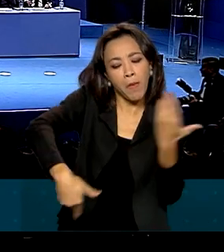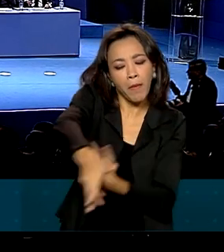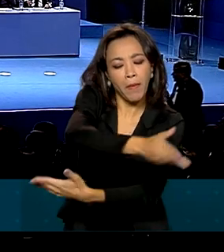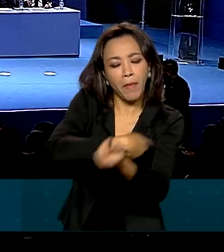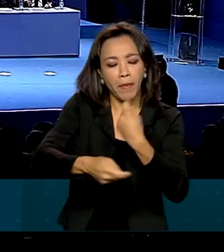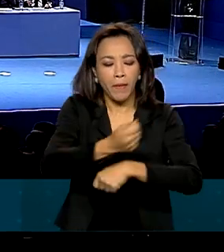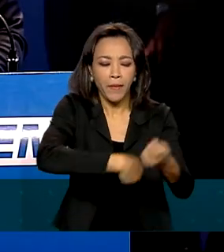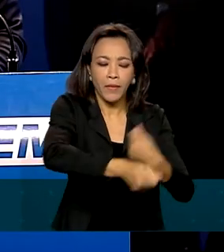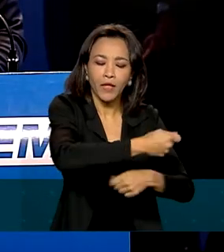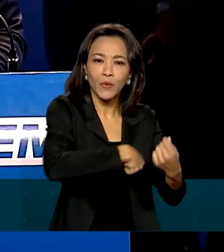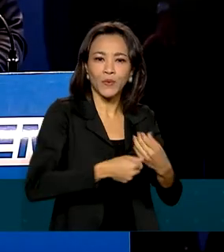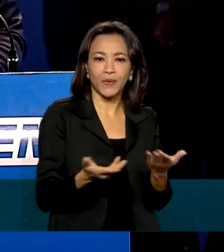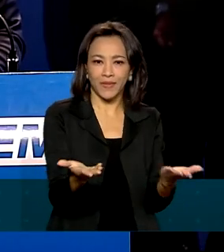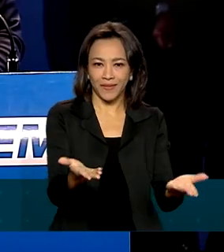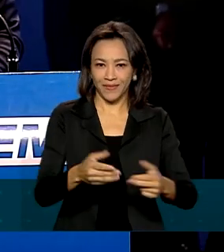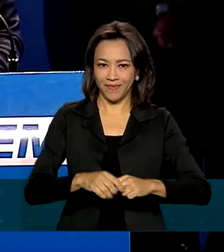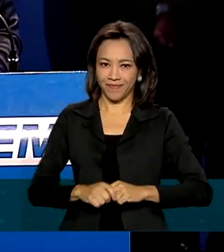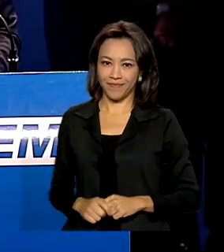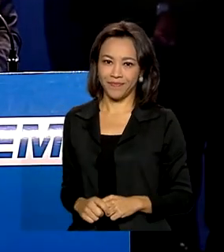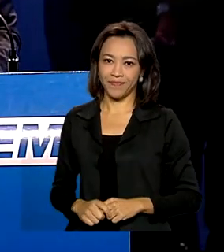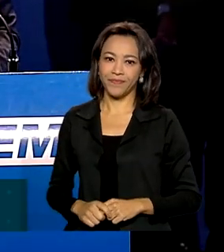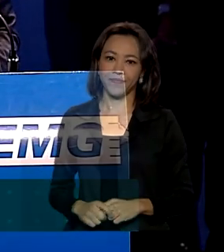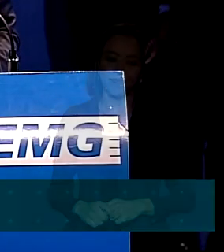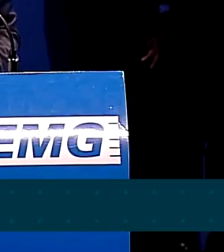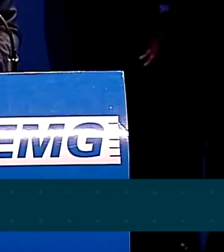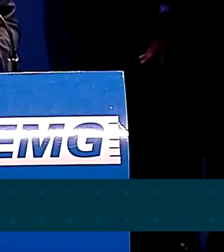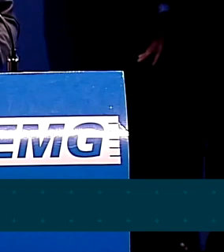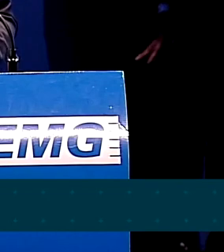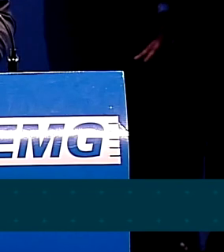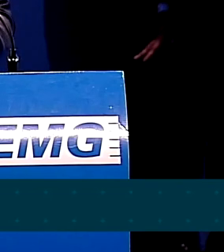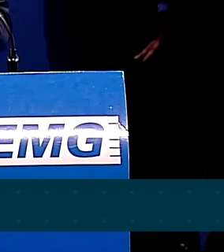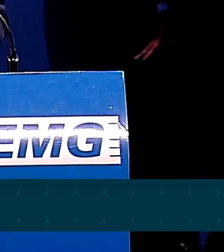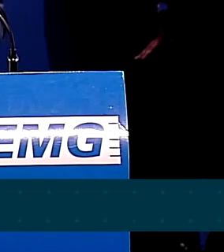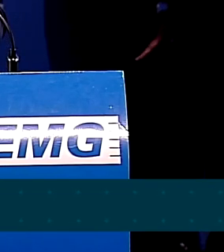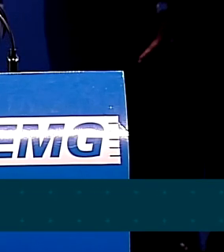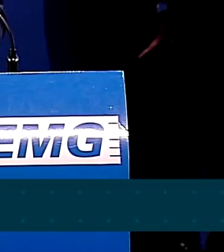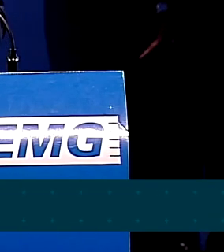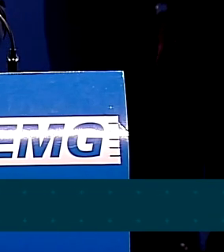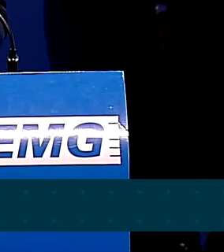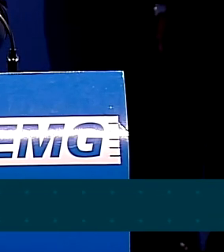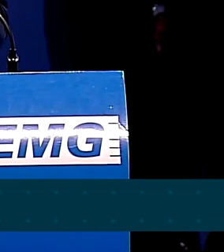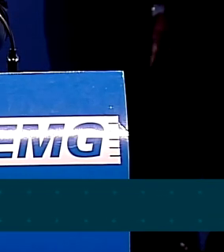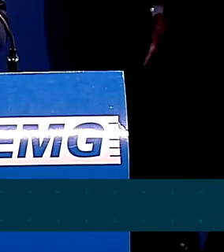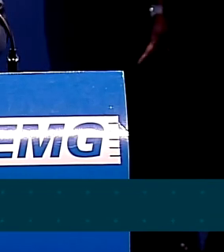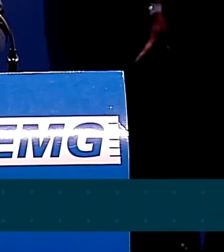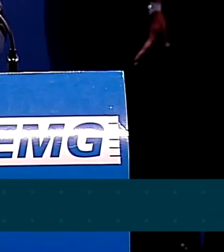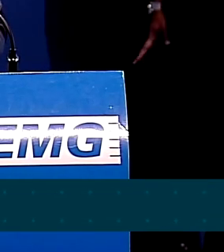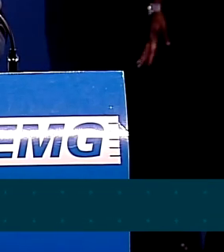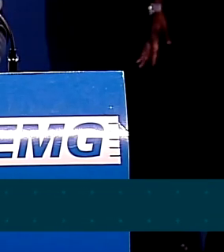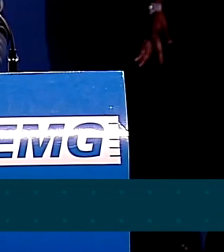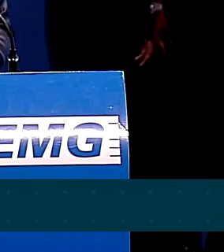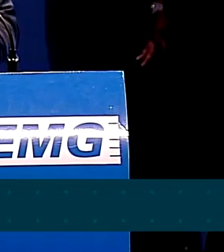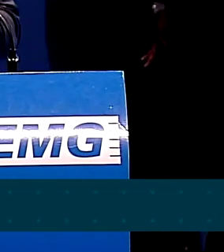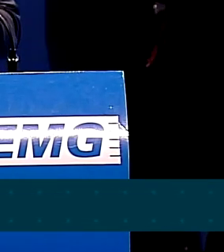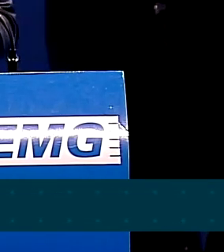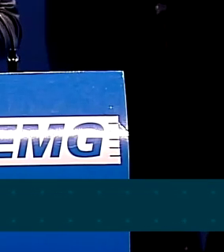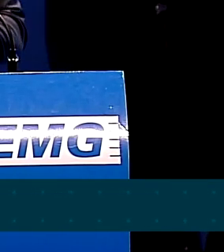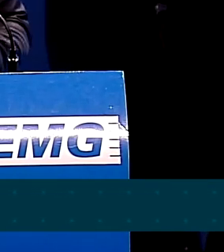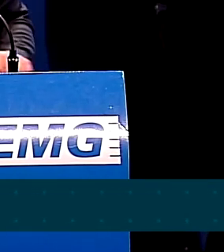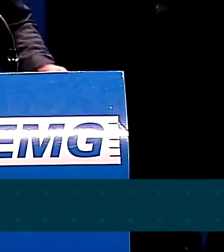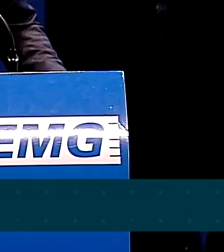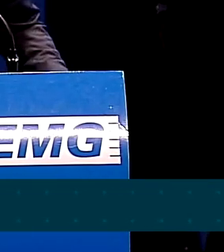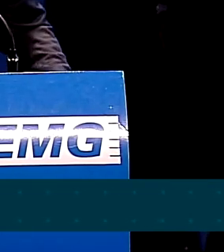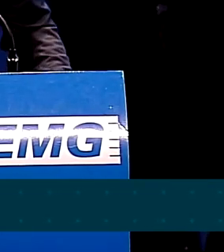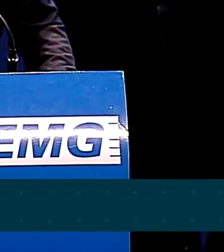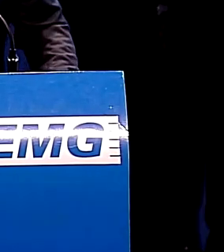da indústria mineira. A desburocratização e a simplificação são marcas de ambos os governos e tem feito com que a indústria